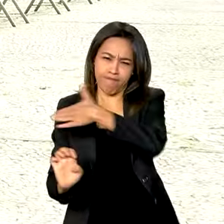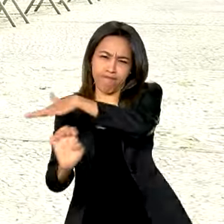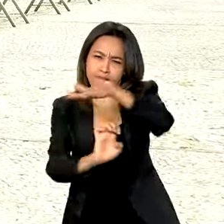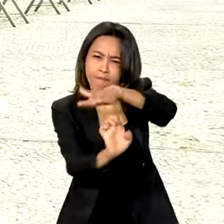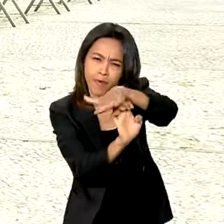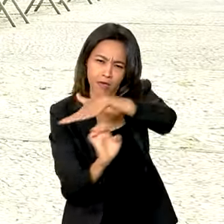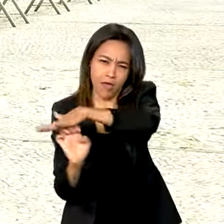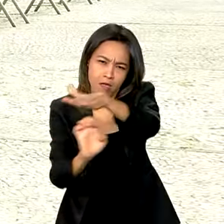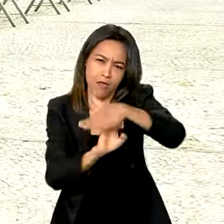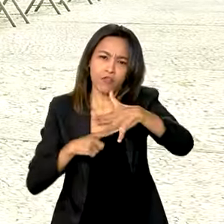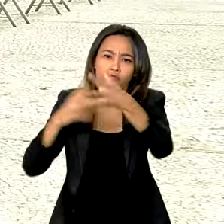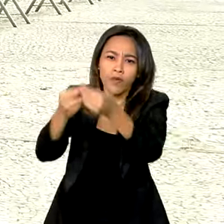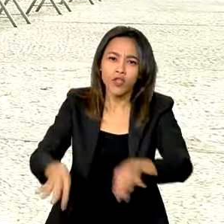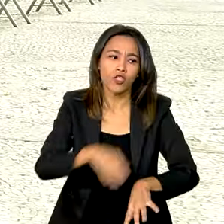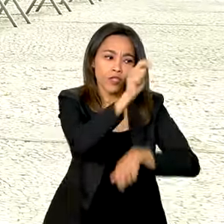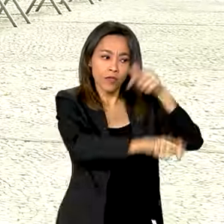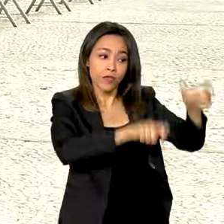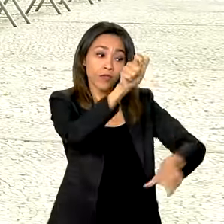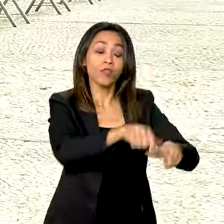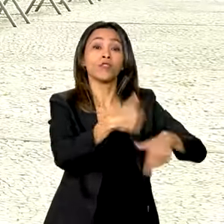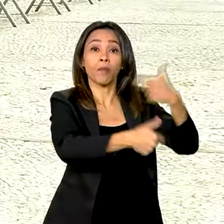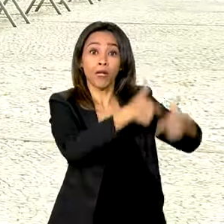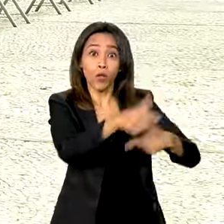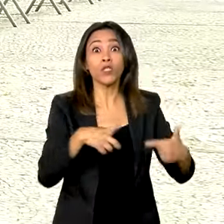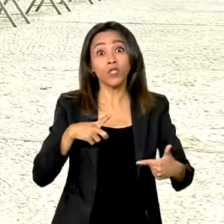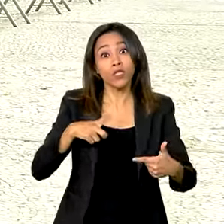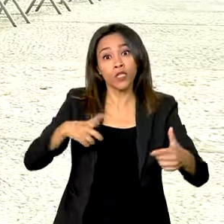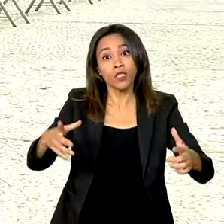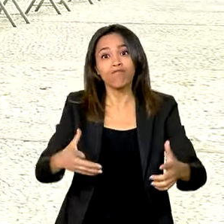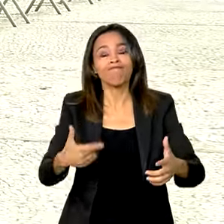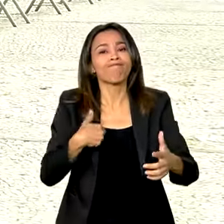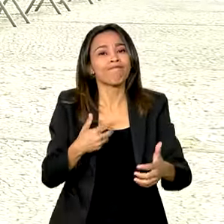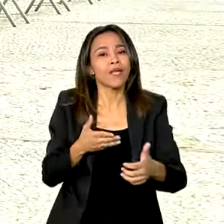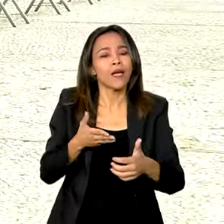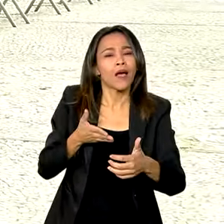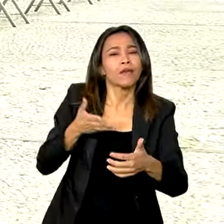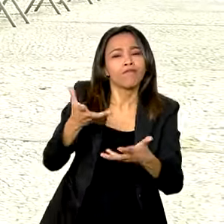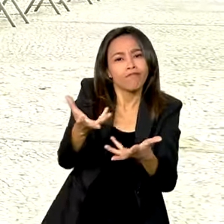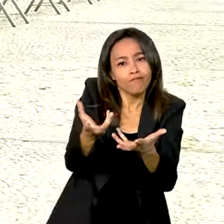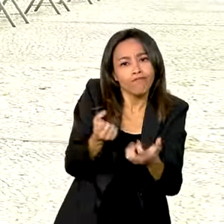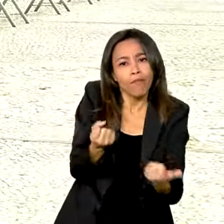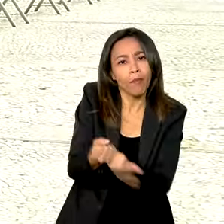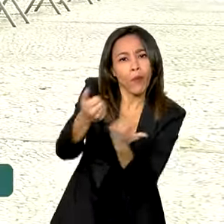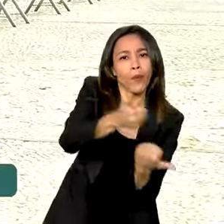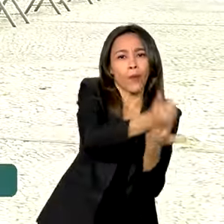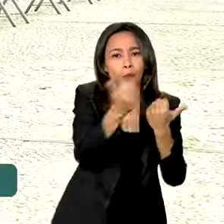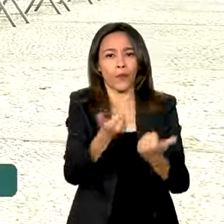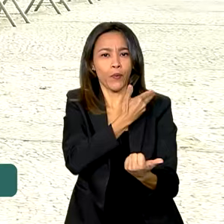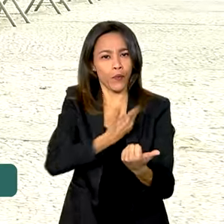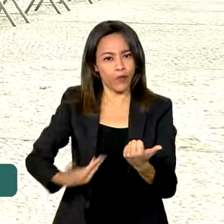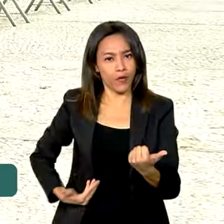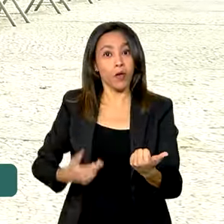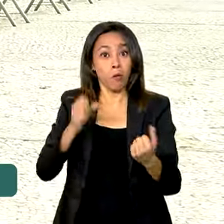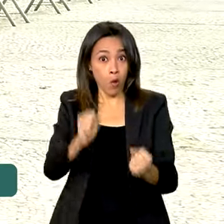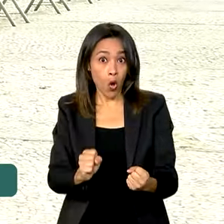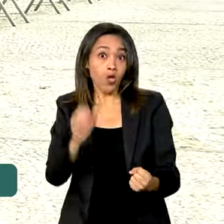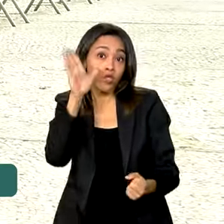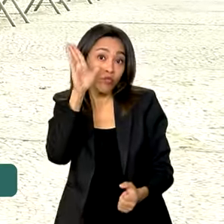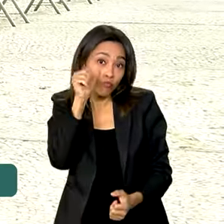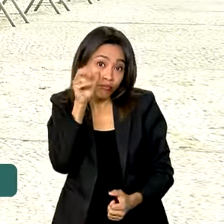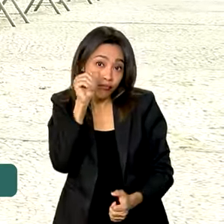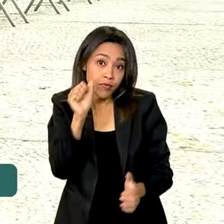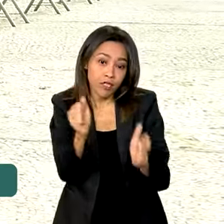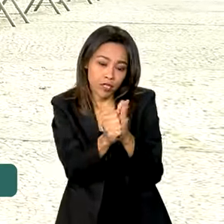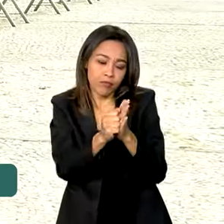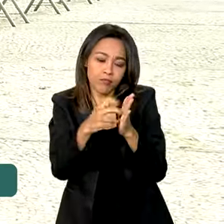aderiram ao Programa Emergencial de Apoio Financeiro, podem consultar se foram contemplados por meio do aplicativo da Carteira de